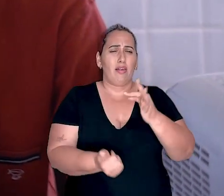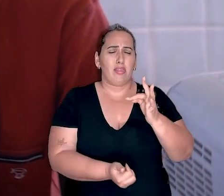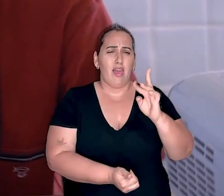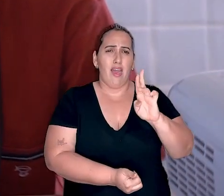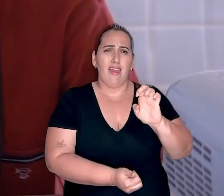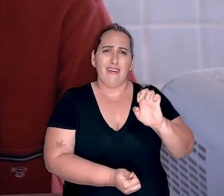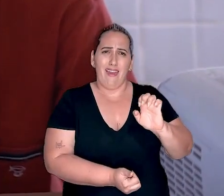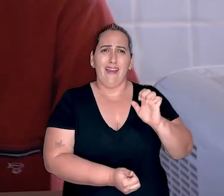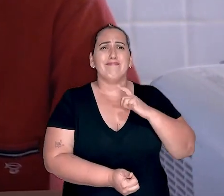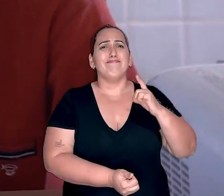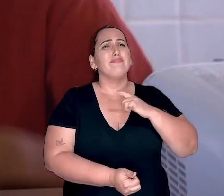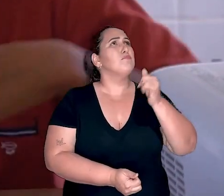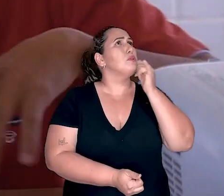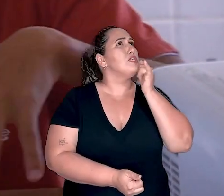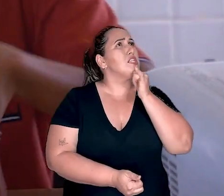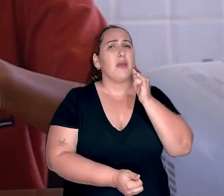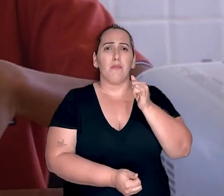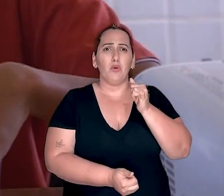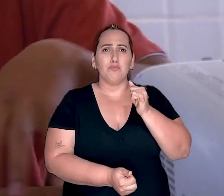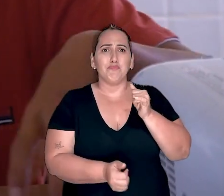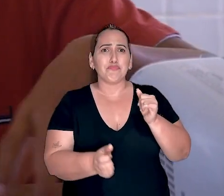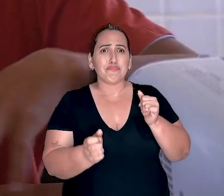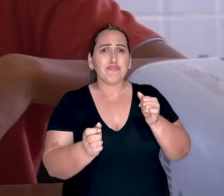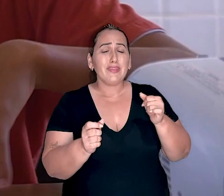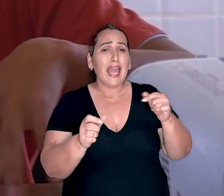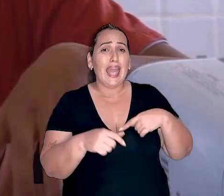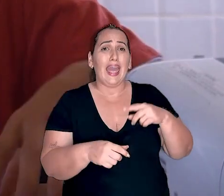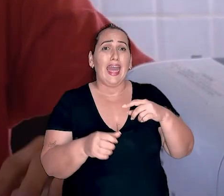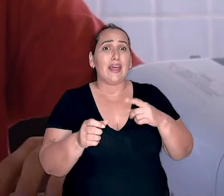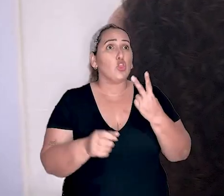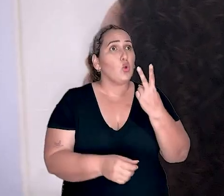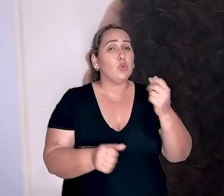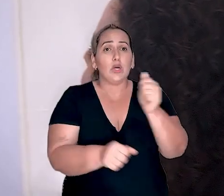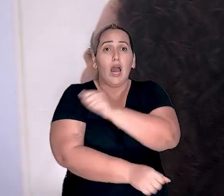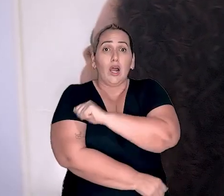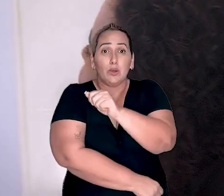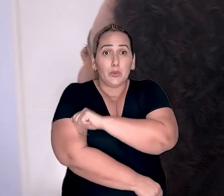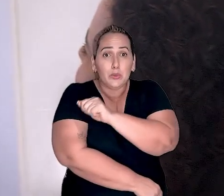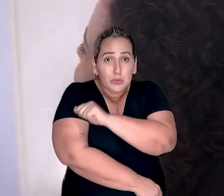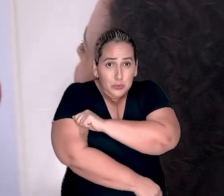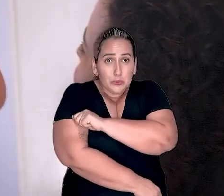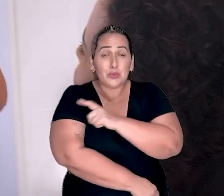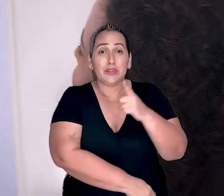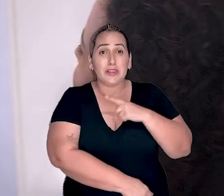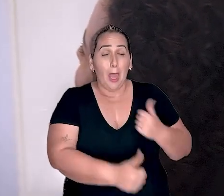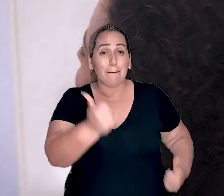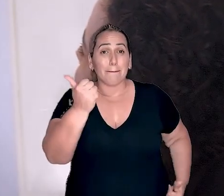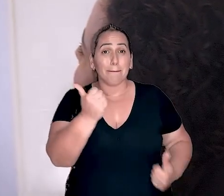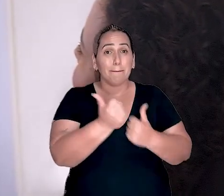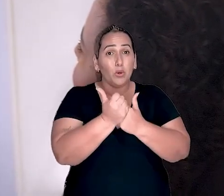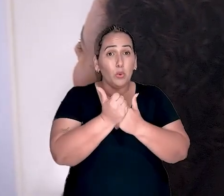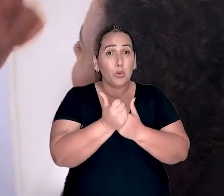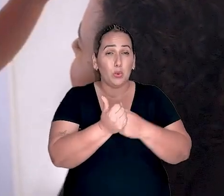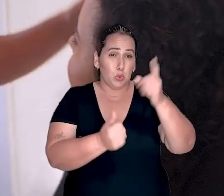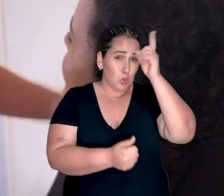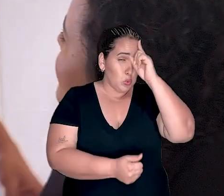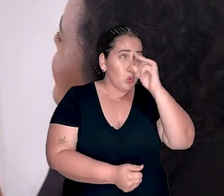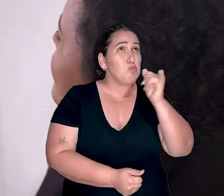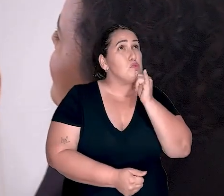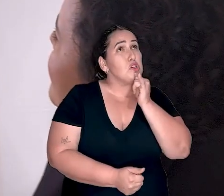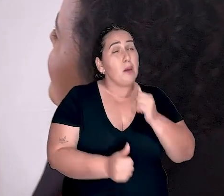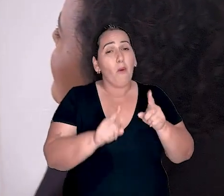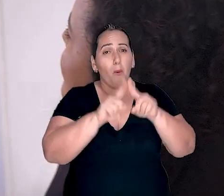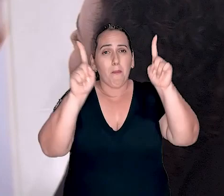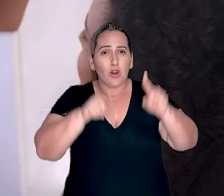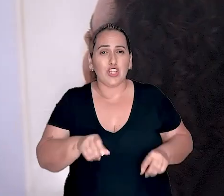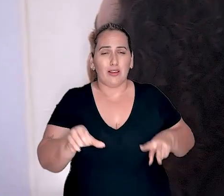pelo Tribunal Regional Eleitoral, como o Parlamento Jovem. Dois alunos da escola estão vivenciando a rotina de uma Câmara